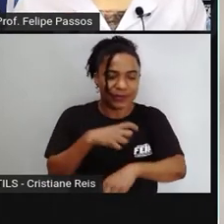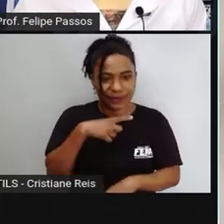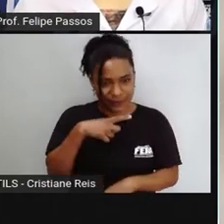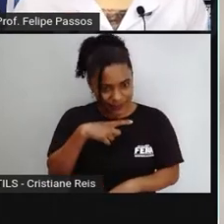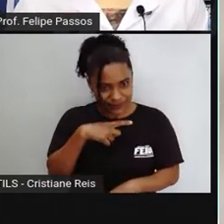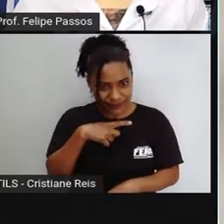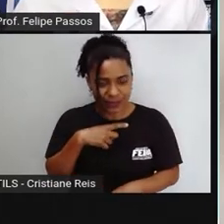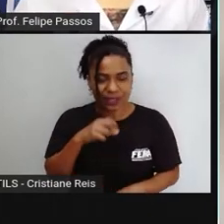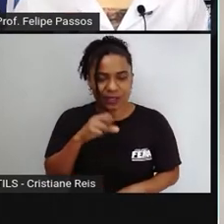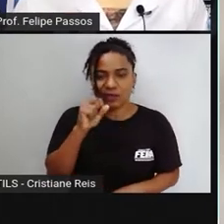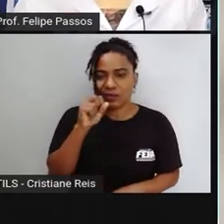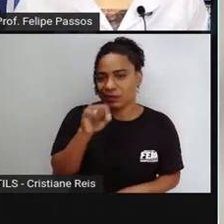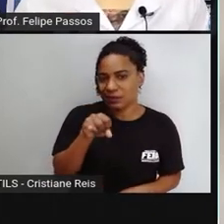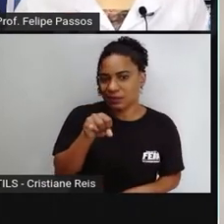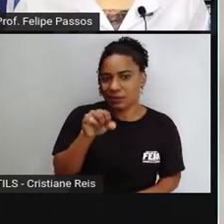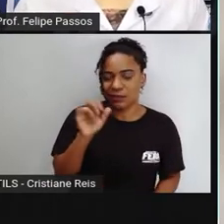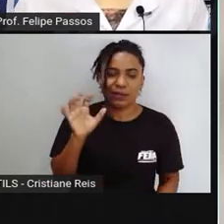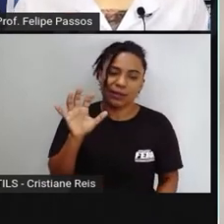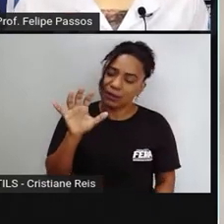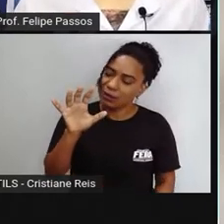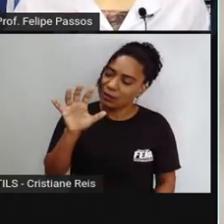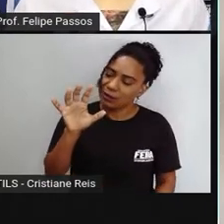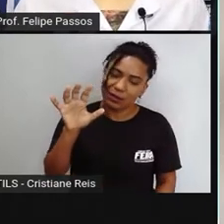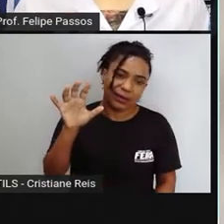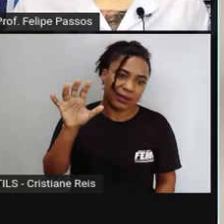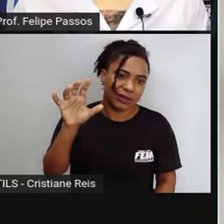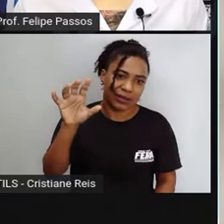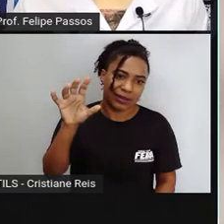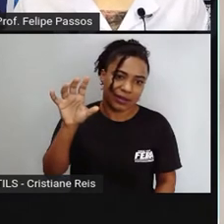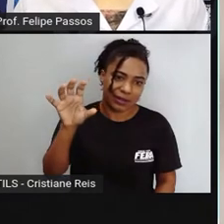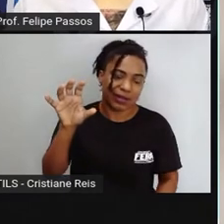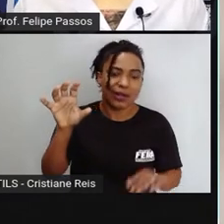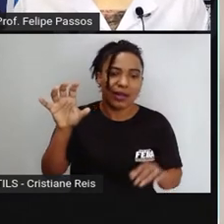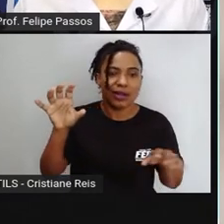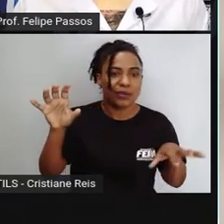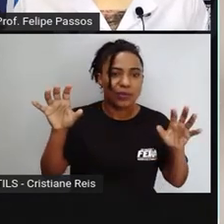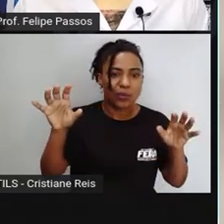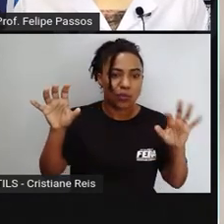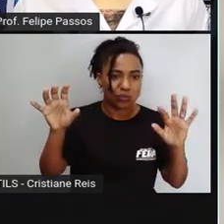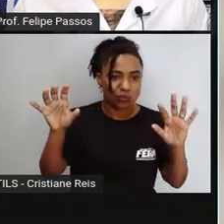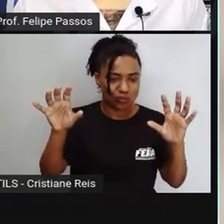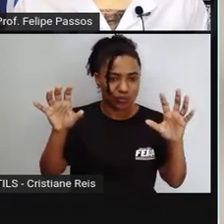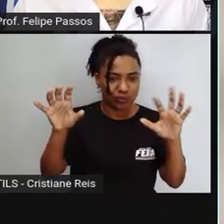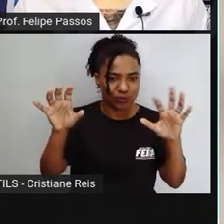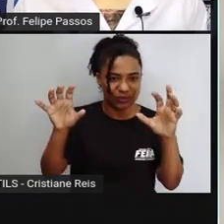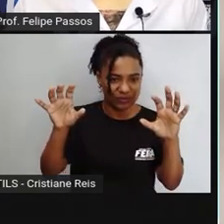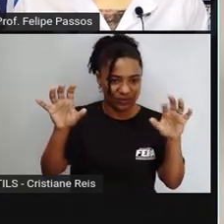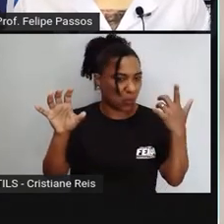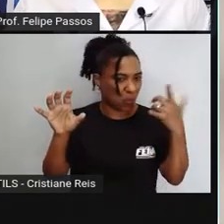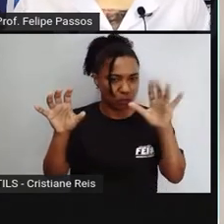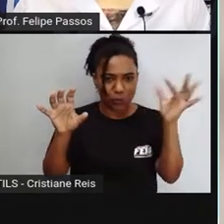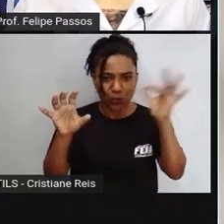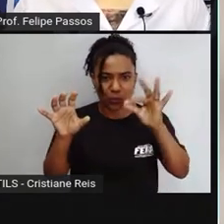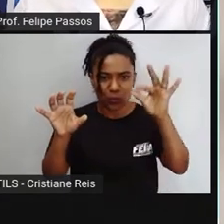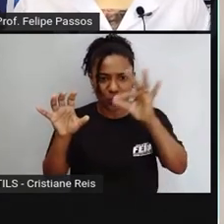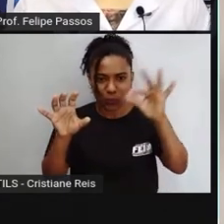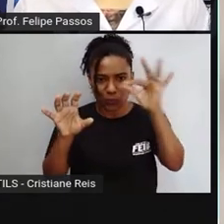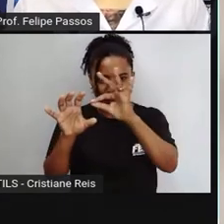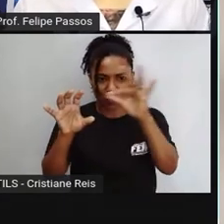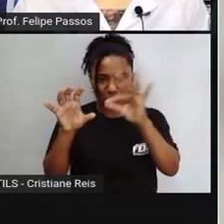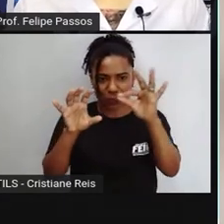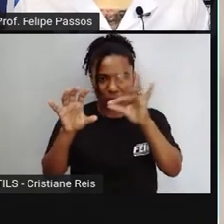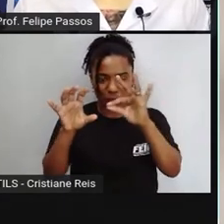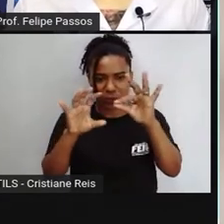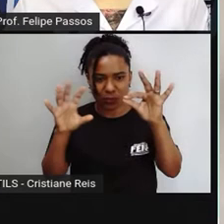essa peçonha, e algum outro animal entra em contato com ela, ela vai querer se defender. Então, é por isso que acontecem acidentes com